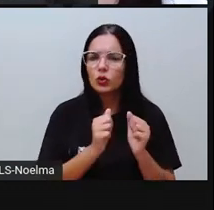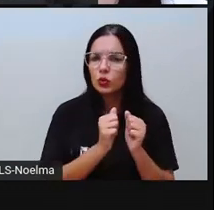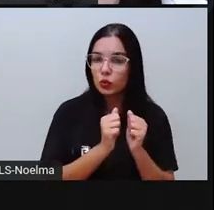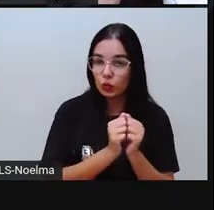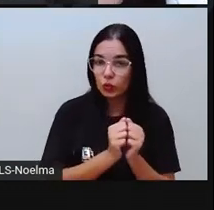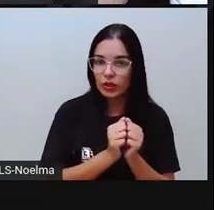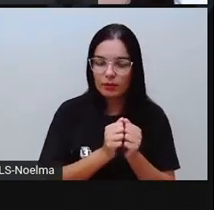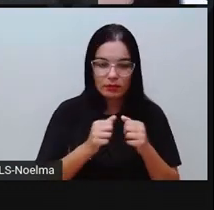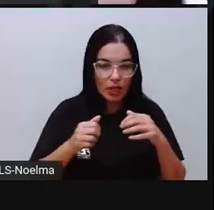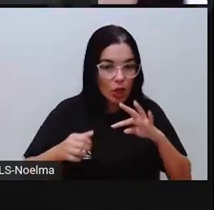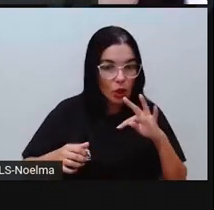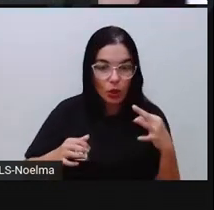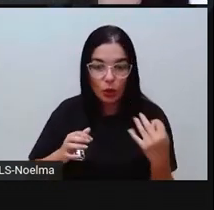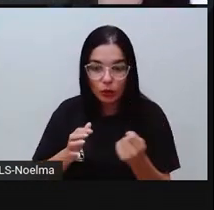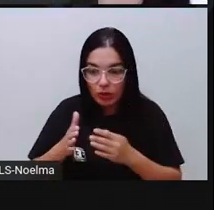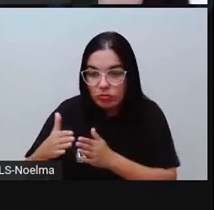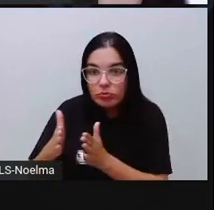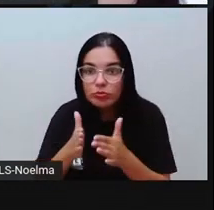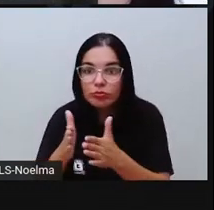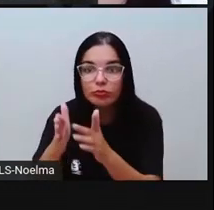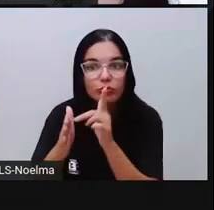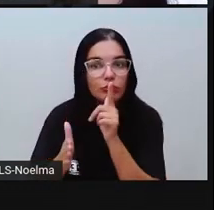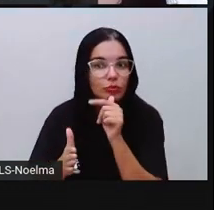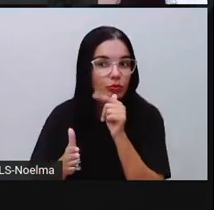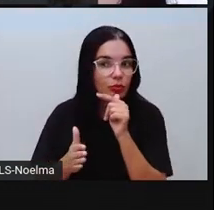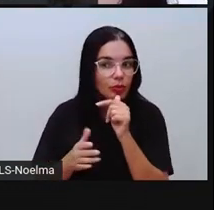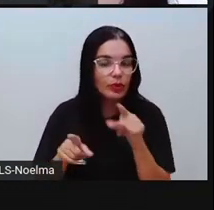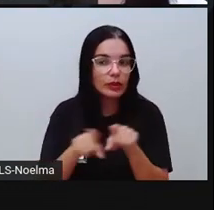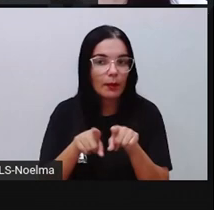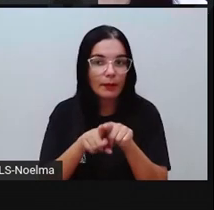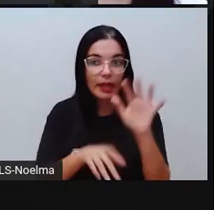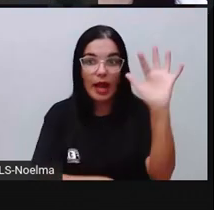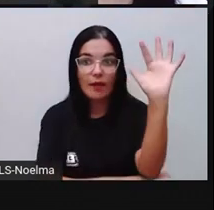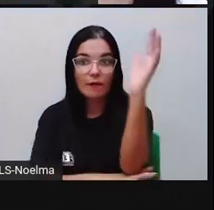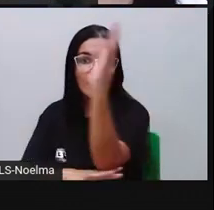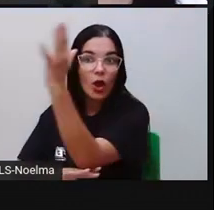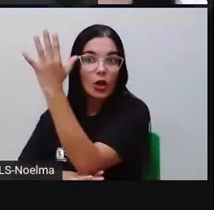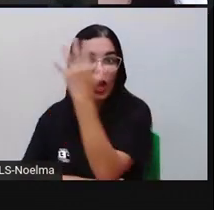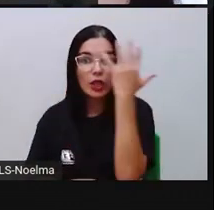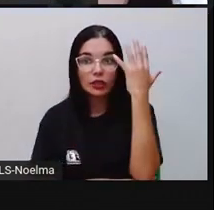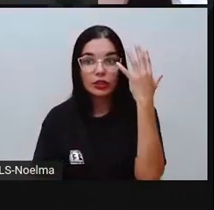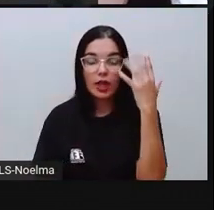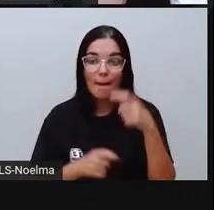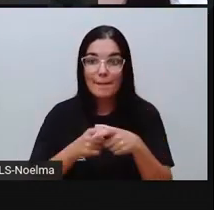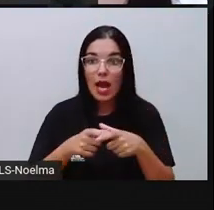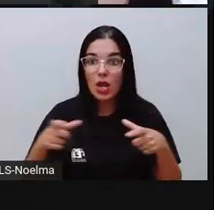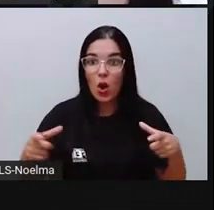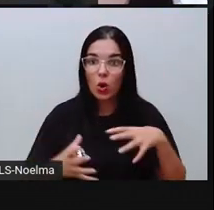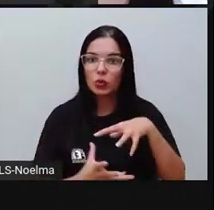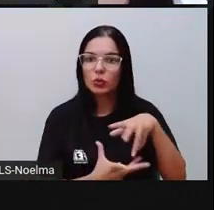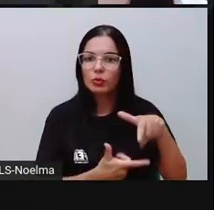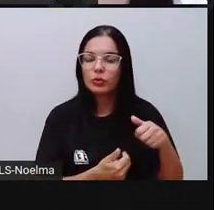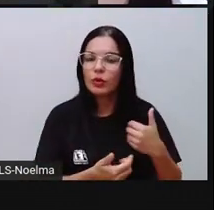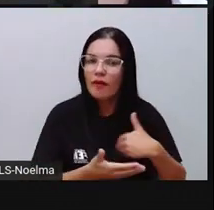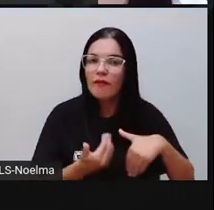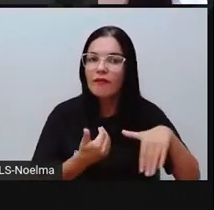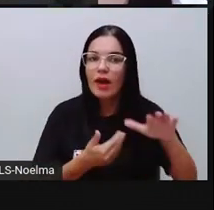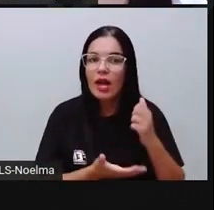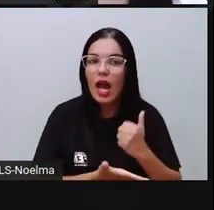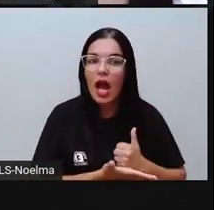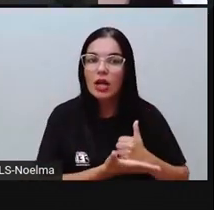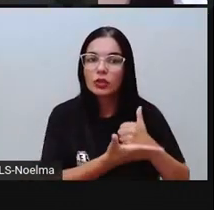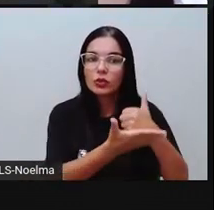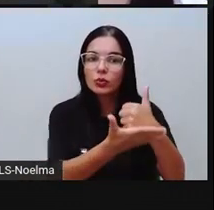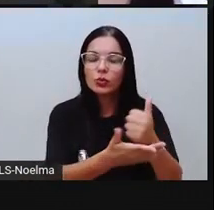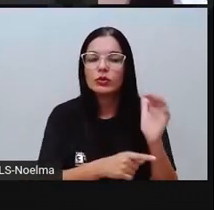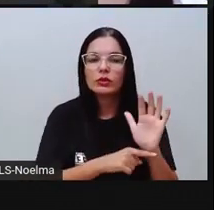Juntas, a bacia, né, a bacia hidrográfica e a maior floresta do mundo, que é a floresta amazônica, vão colaborar aí com a estabilidade do